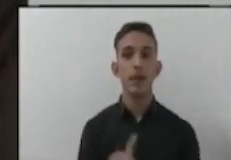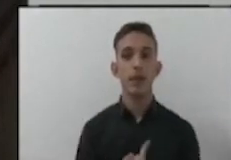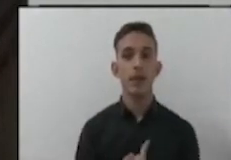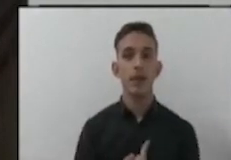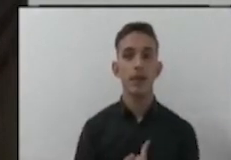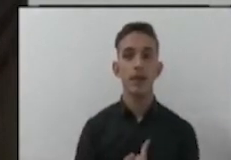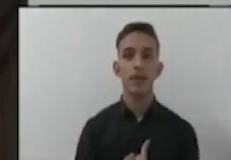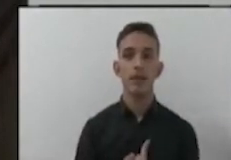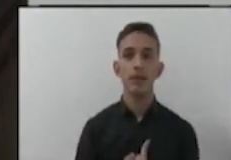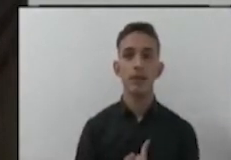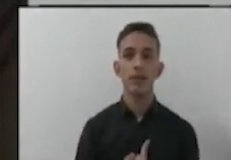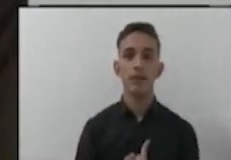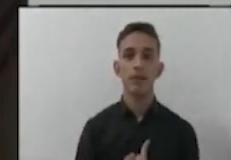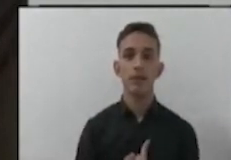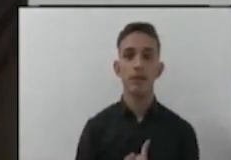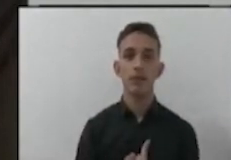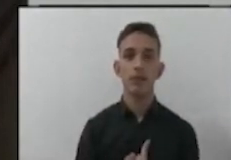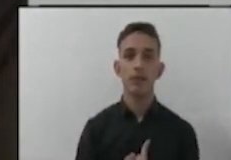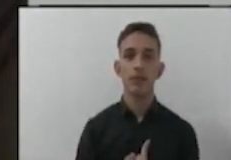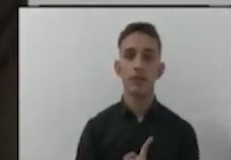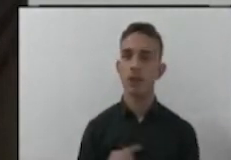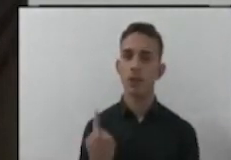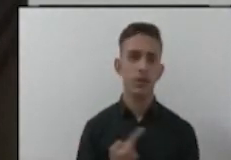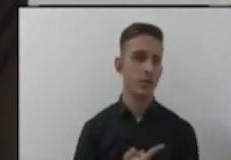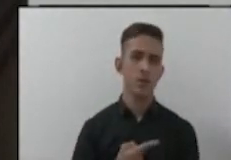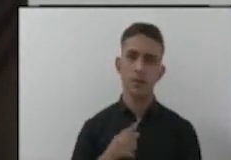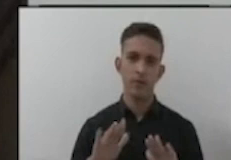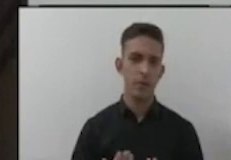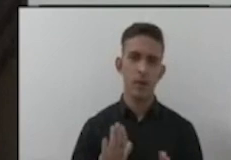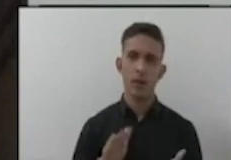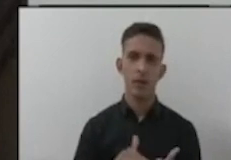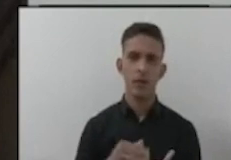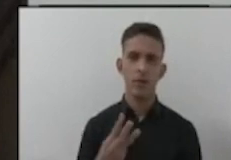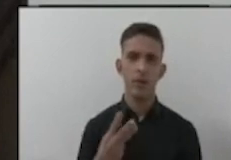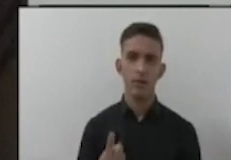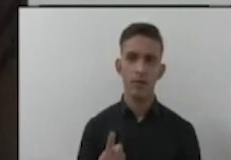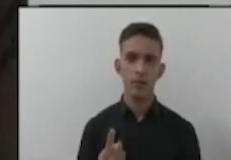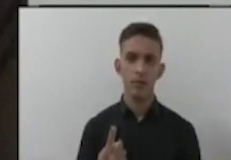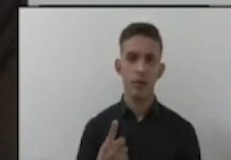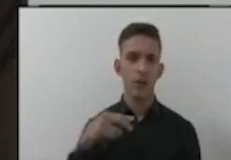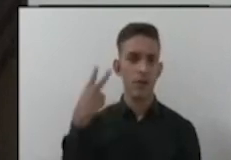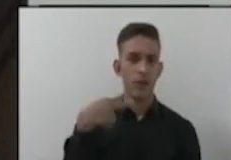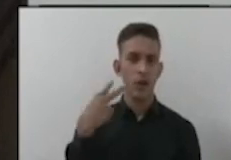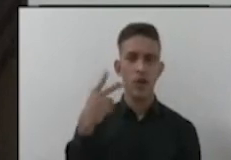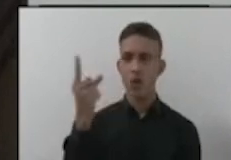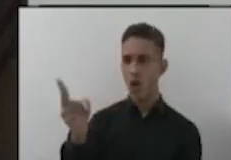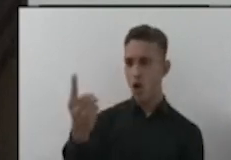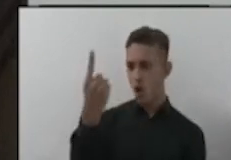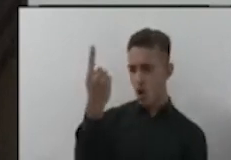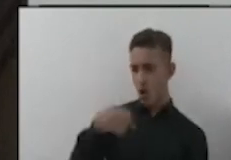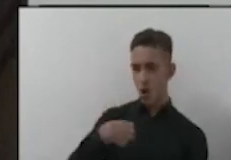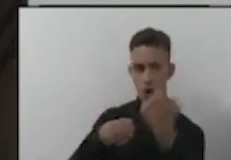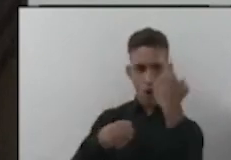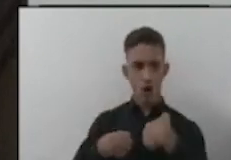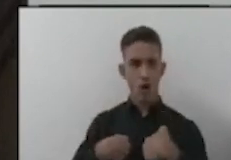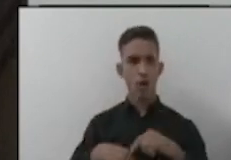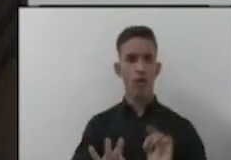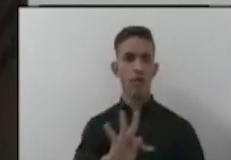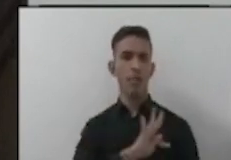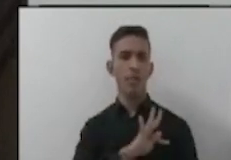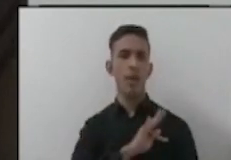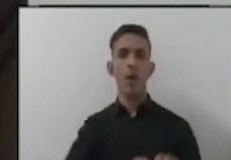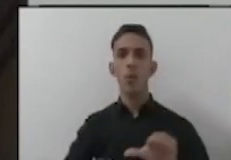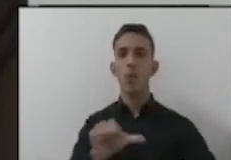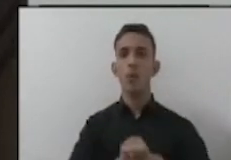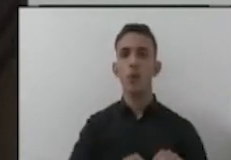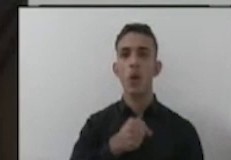nós não vamos, até dia 31 de dezembro, receber ódio de nenhum vereador e nenhum técnico de som para alterar o